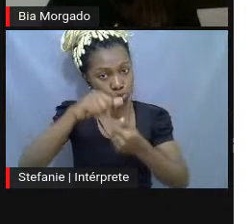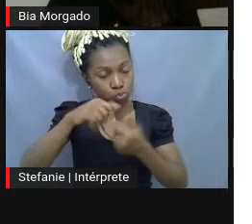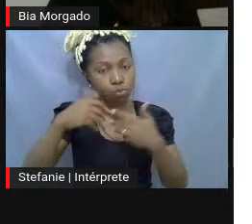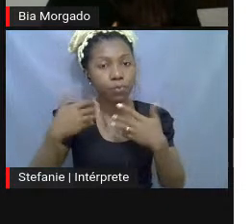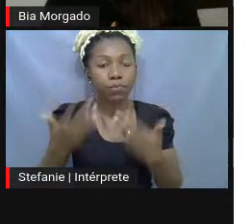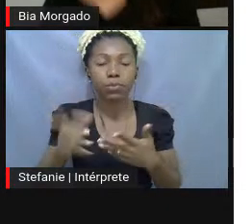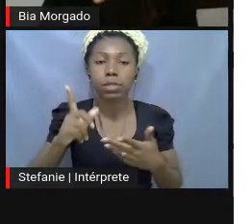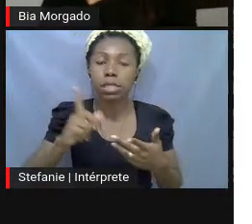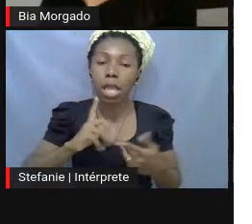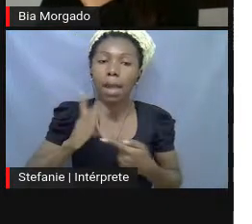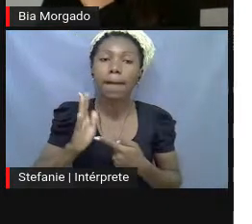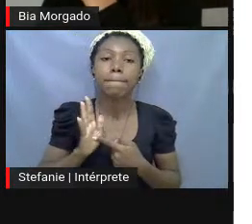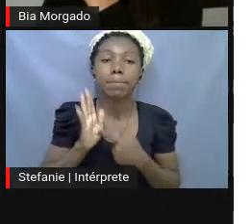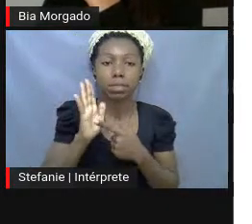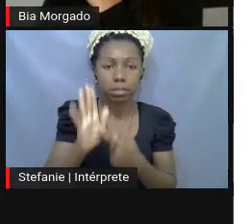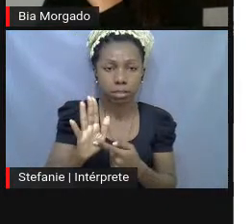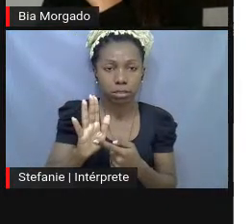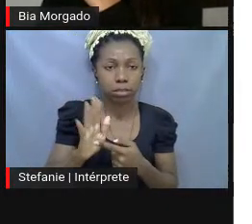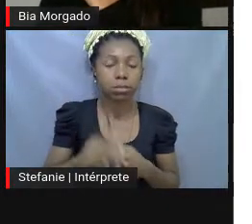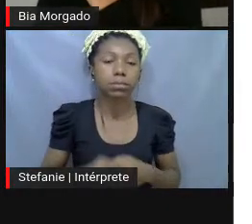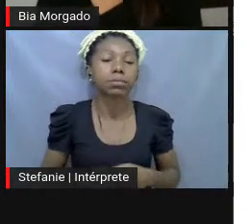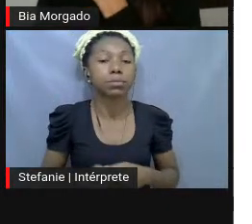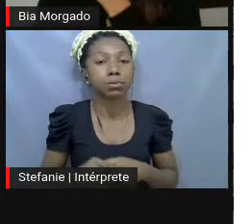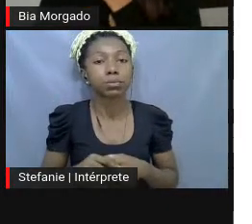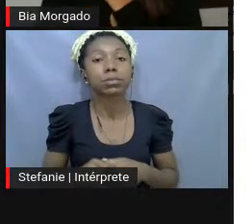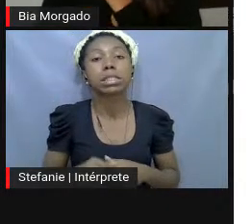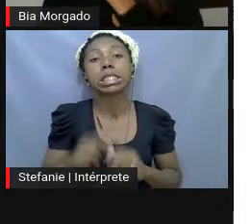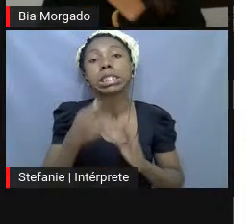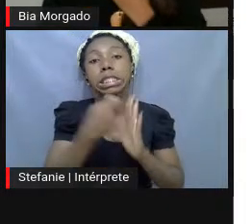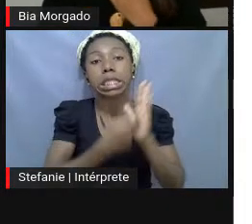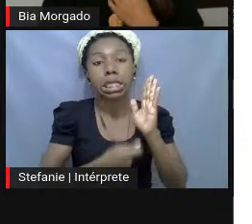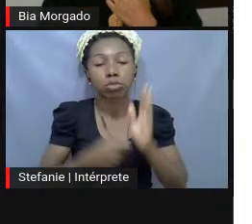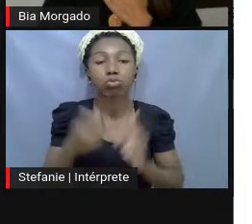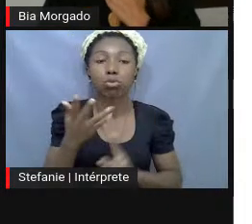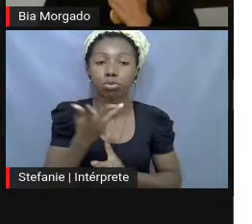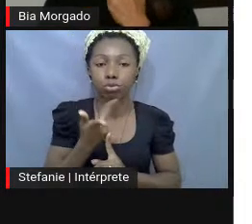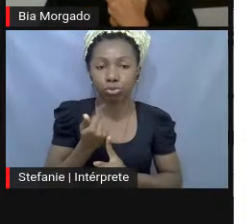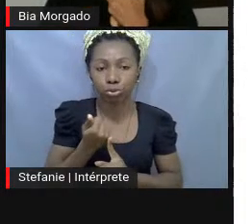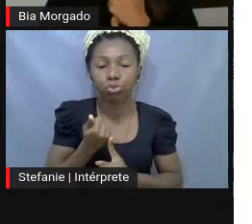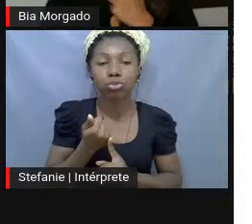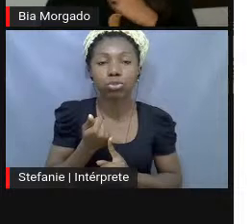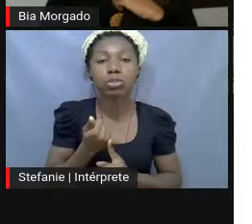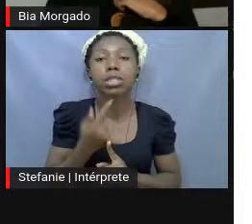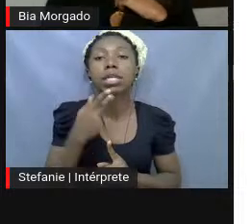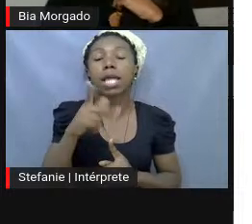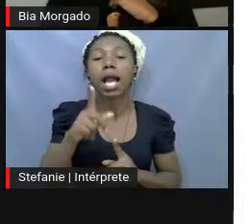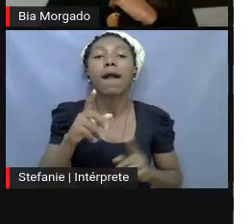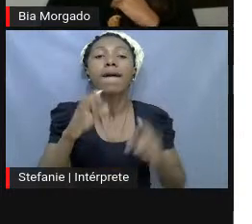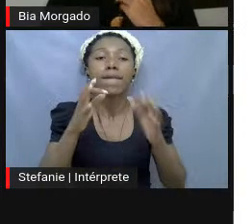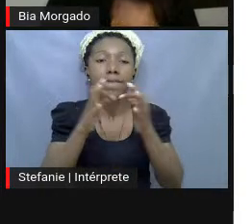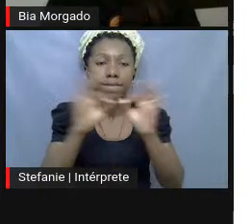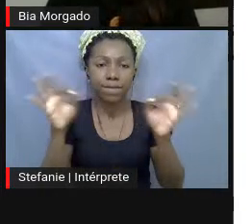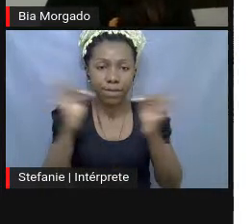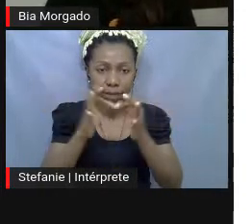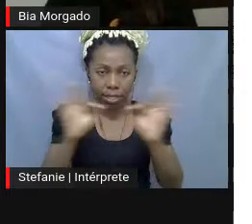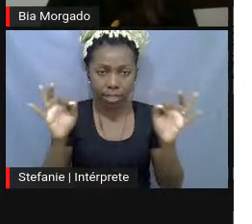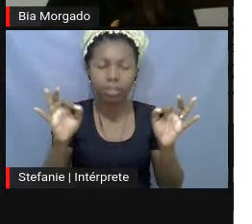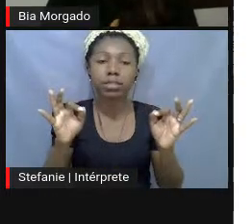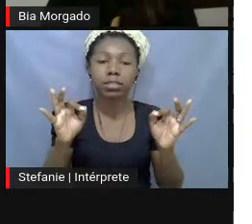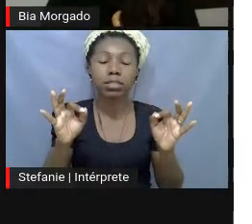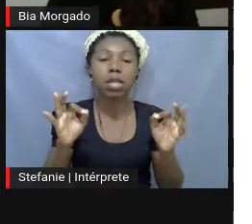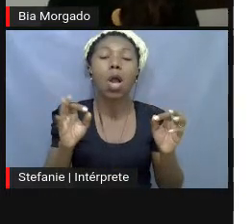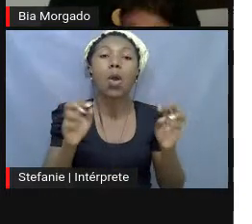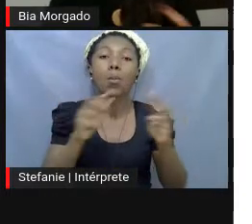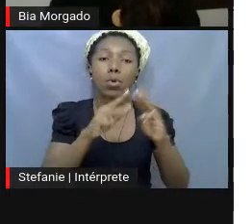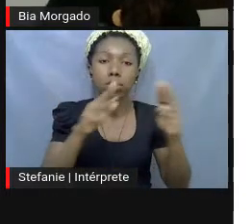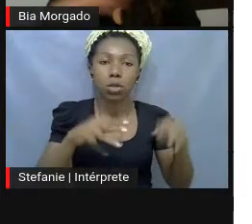apresentação, desse texto do artista em que ele fala essa frase, essa expressão o museu é o mundo, é a